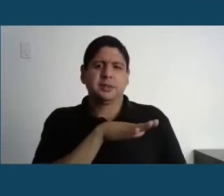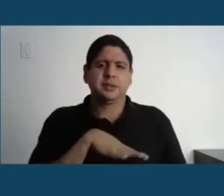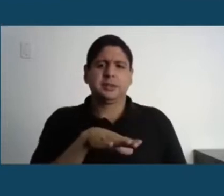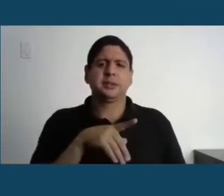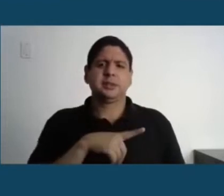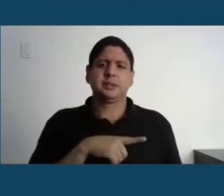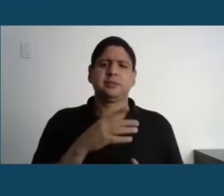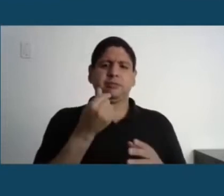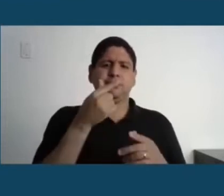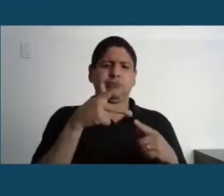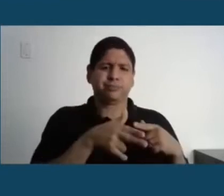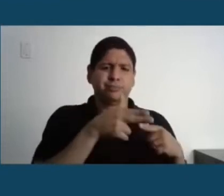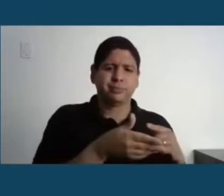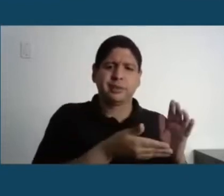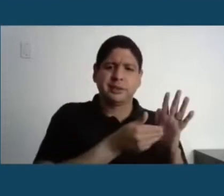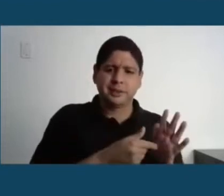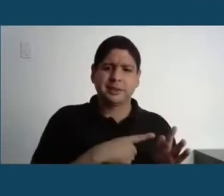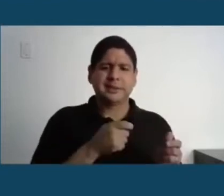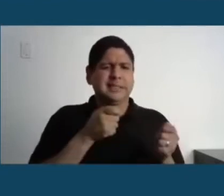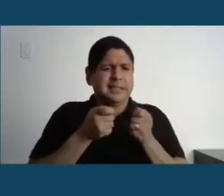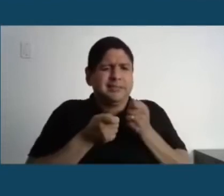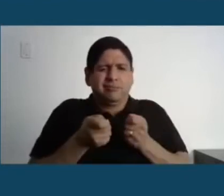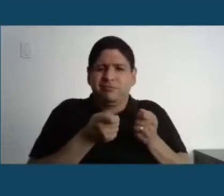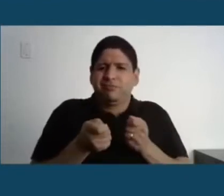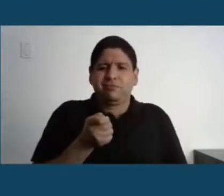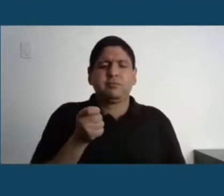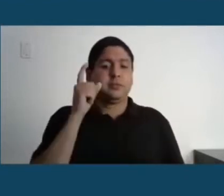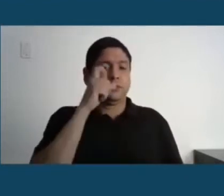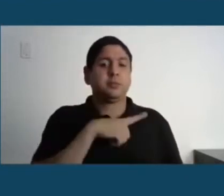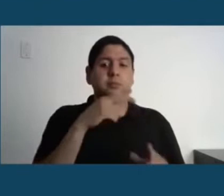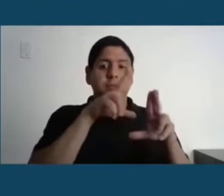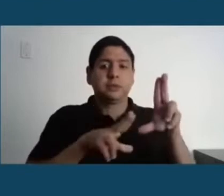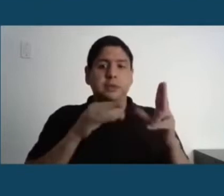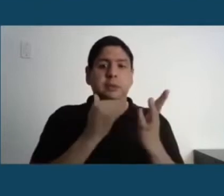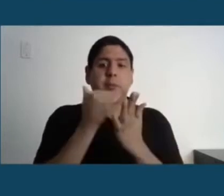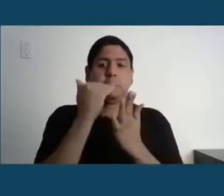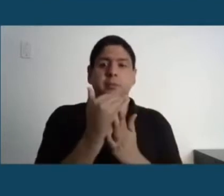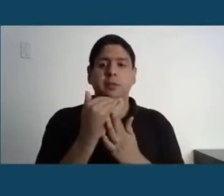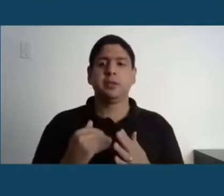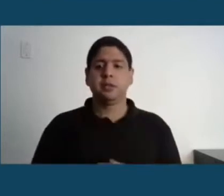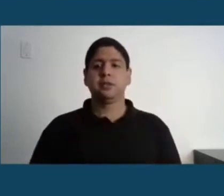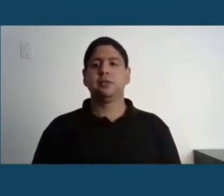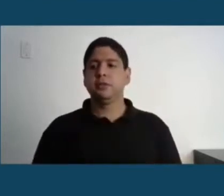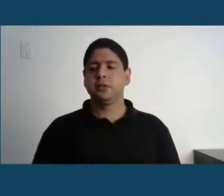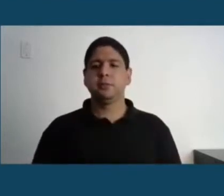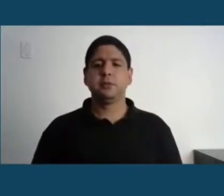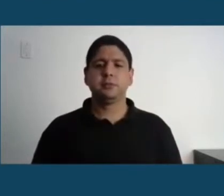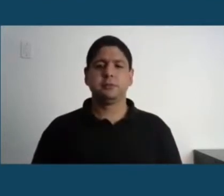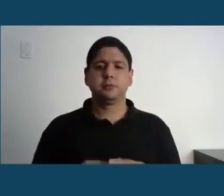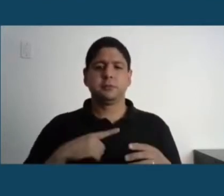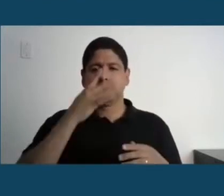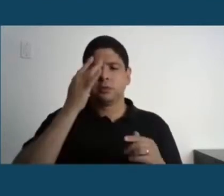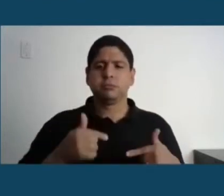era muito mais do que um simples corte orçamentário, e nós temos enfrentado os cortes com a resposta de